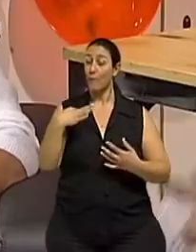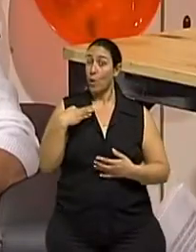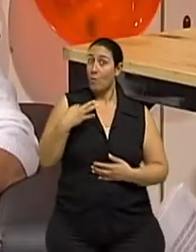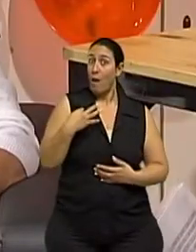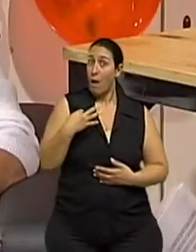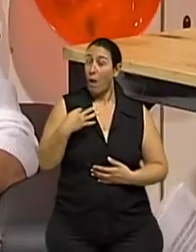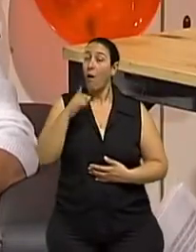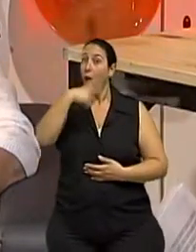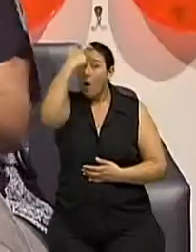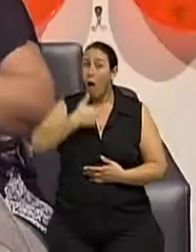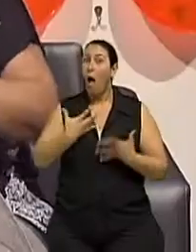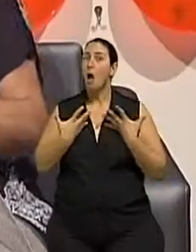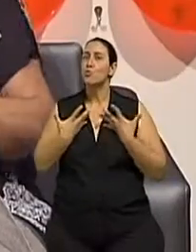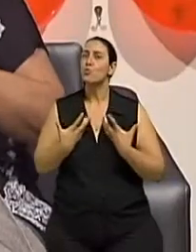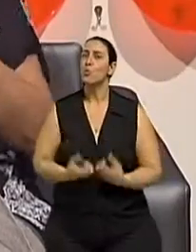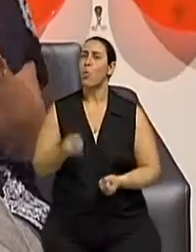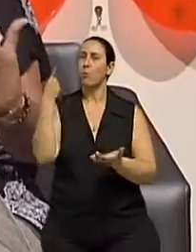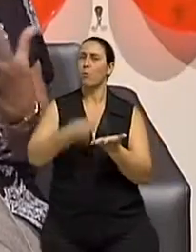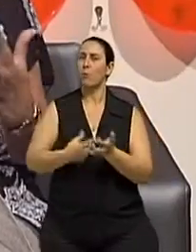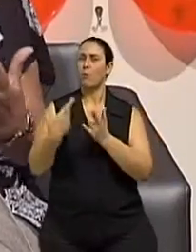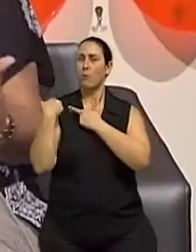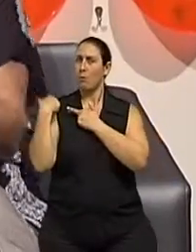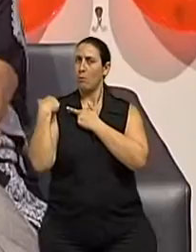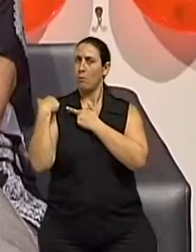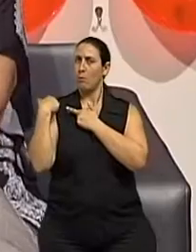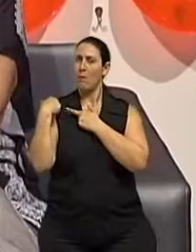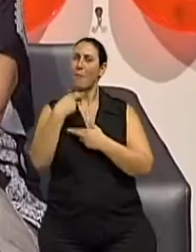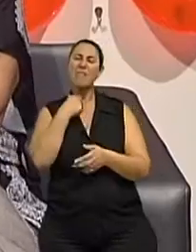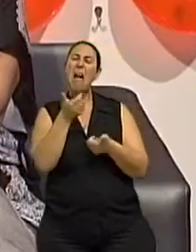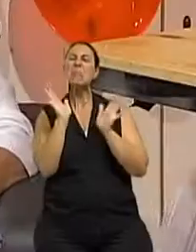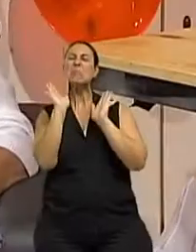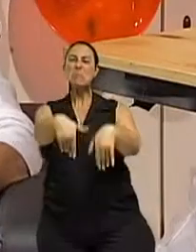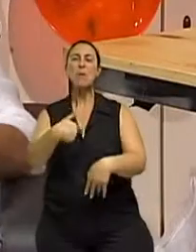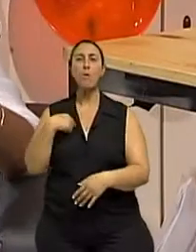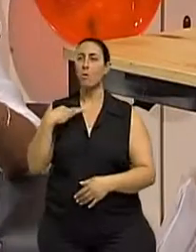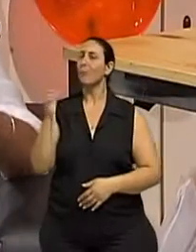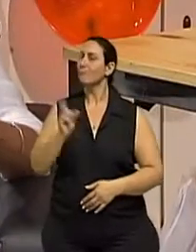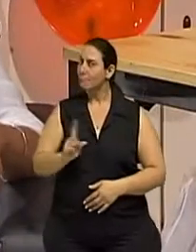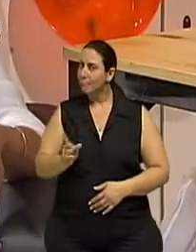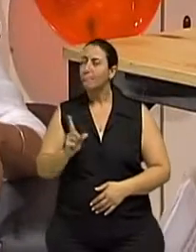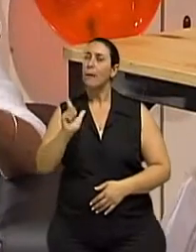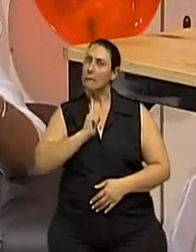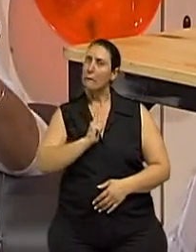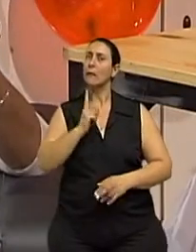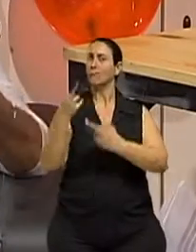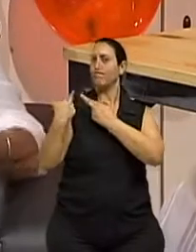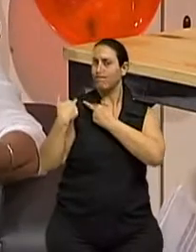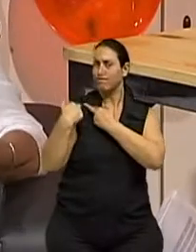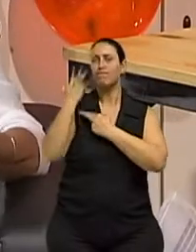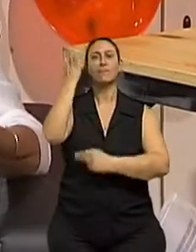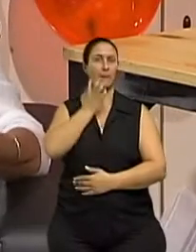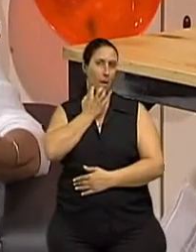um compromisso. Isso dá satisfação, gente. Isso dá uma satisfação enorme ter um compromisso. E eu sou importante. E eu sou